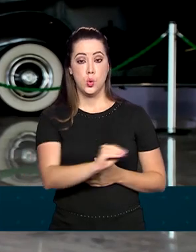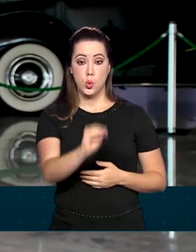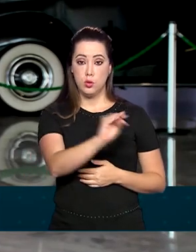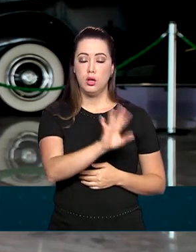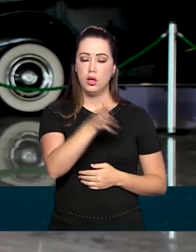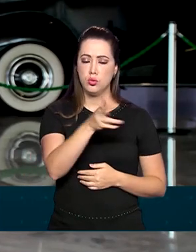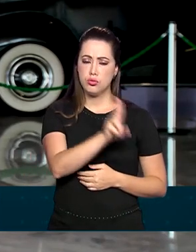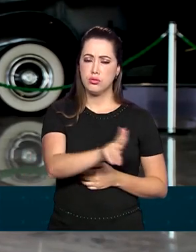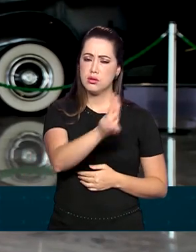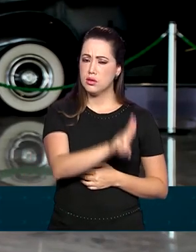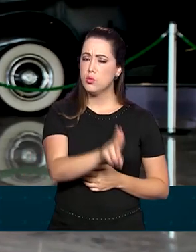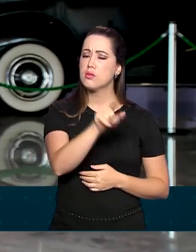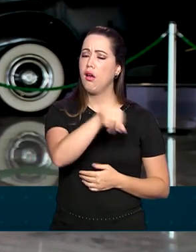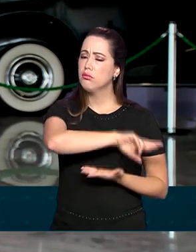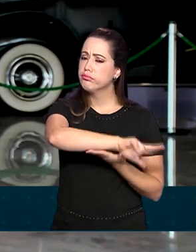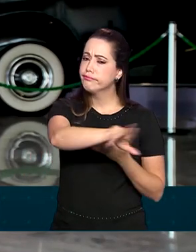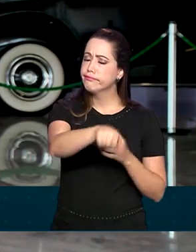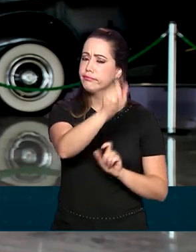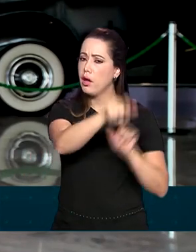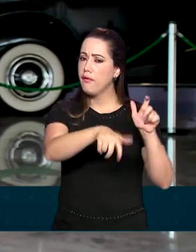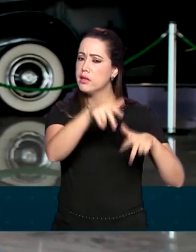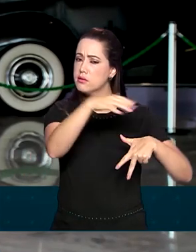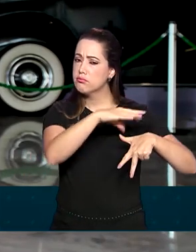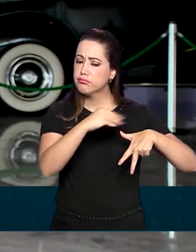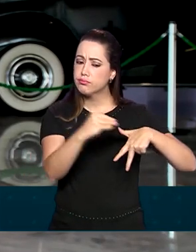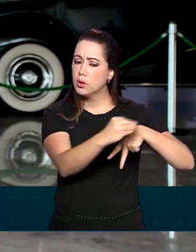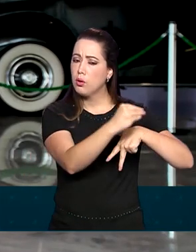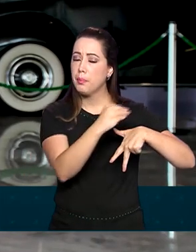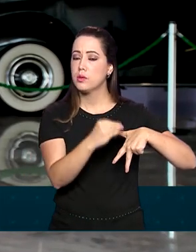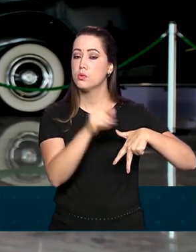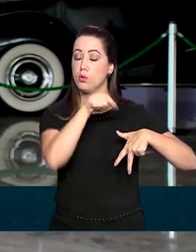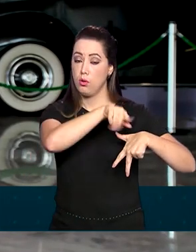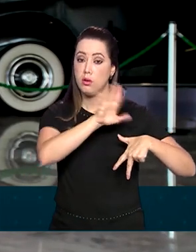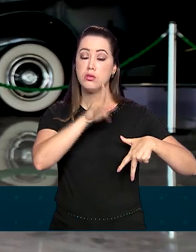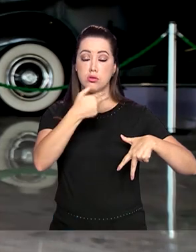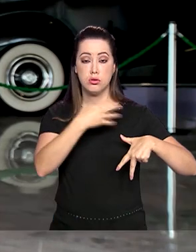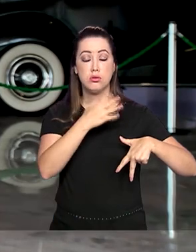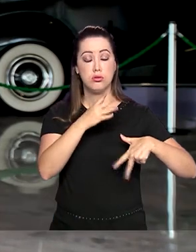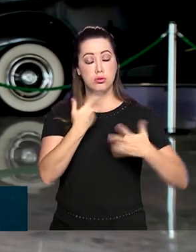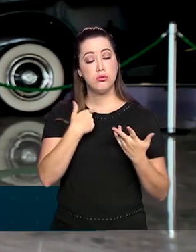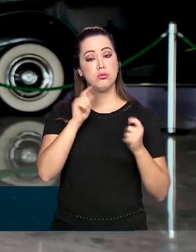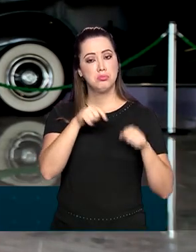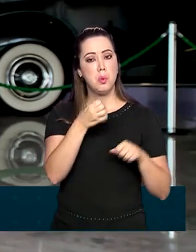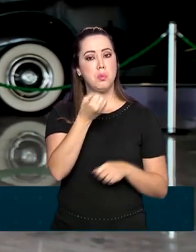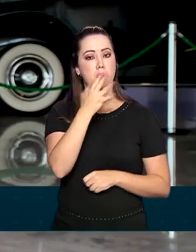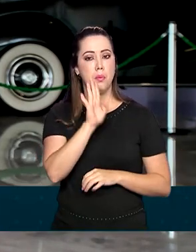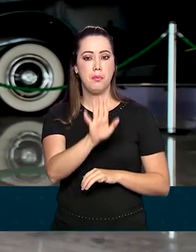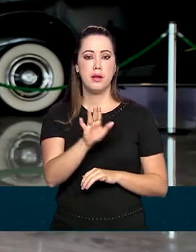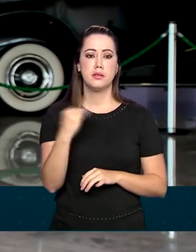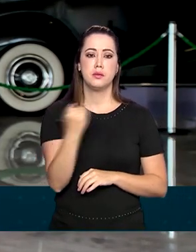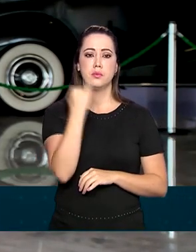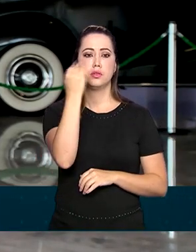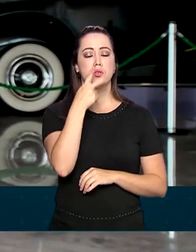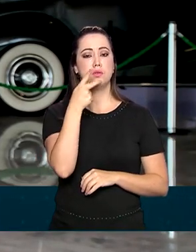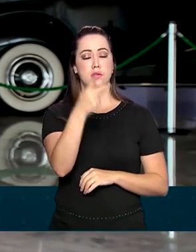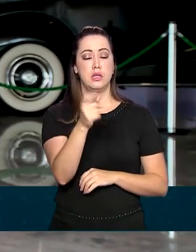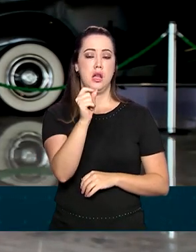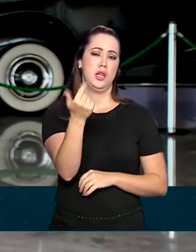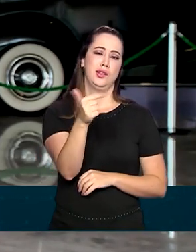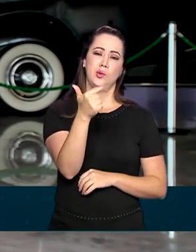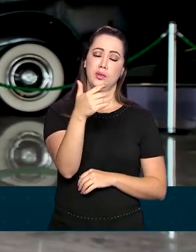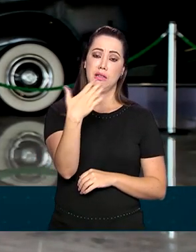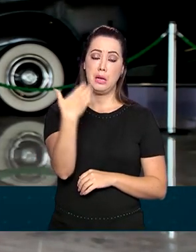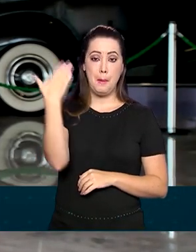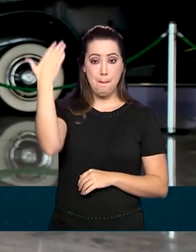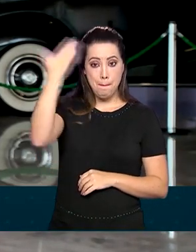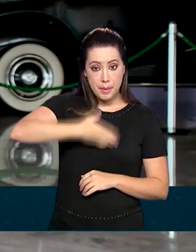em alguns pacientes e já apresenta resultados promissores. Mas ressalva que como não existem evidências